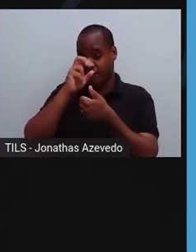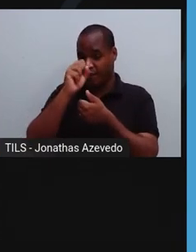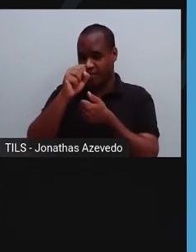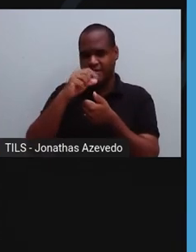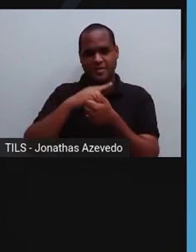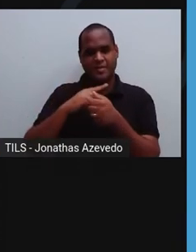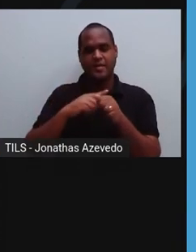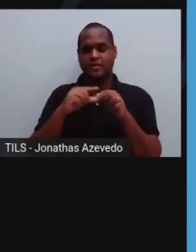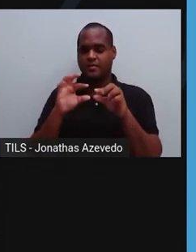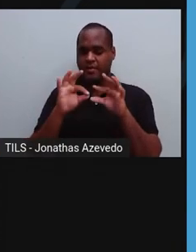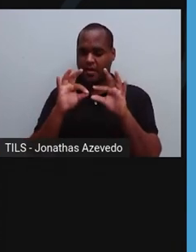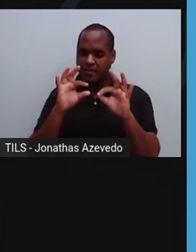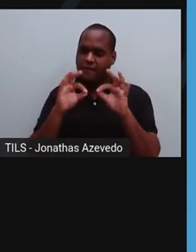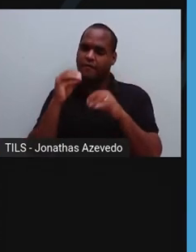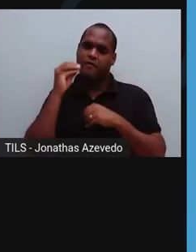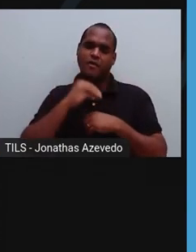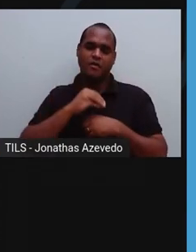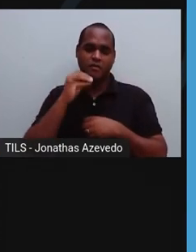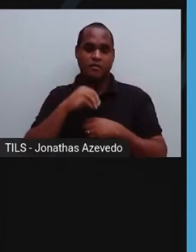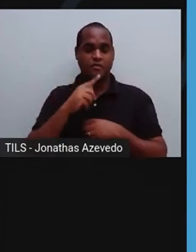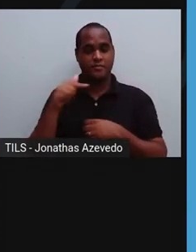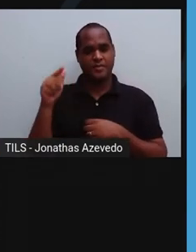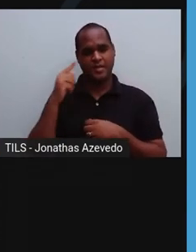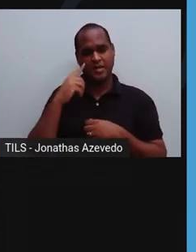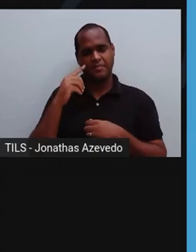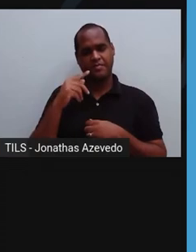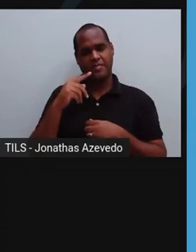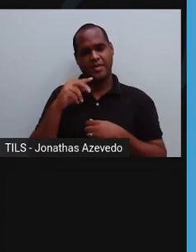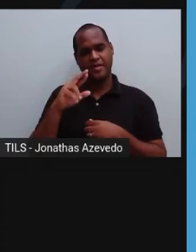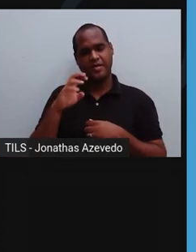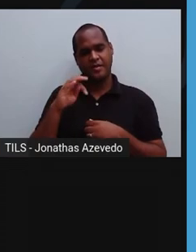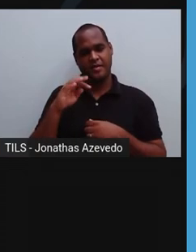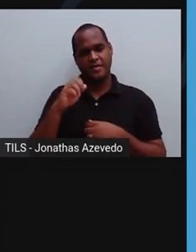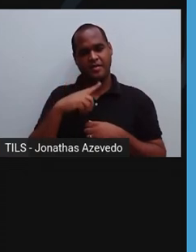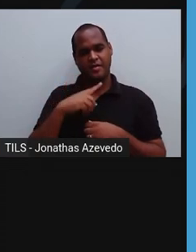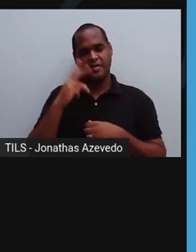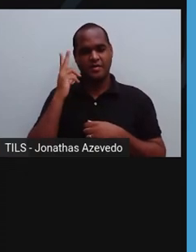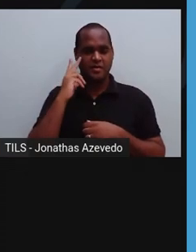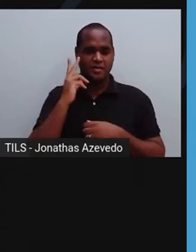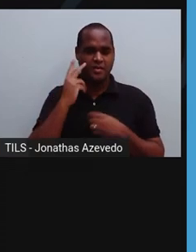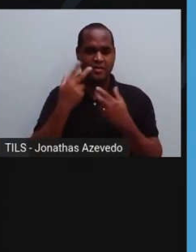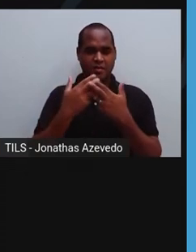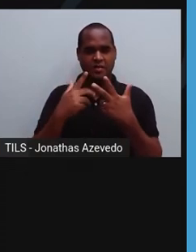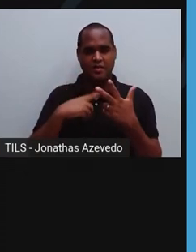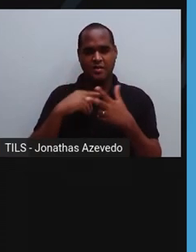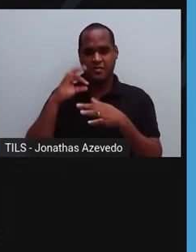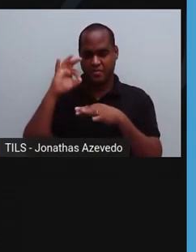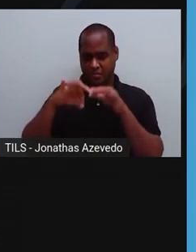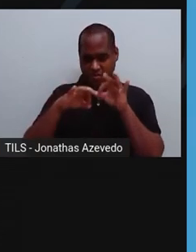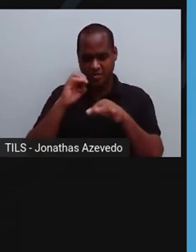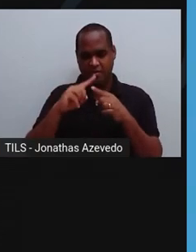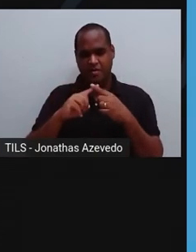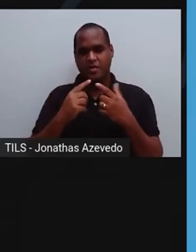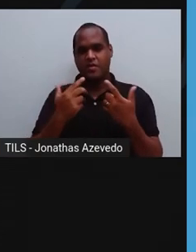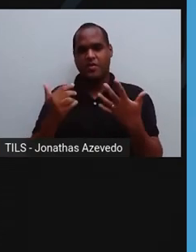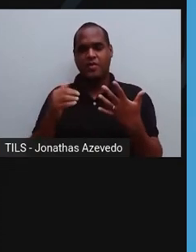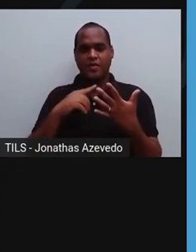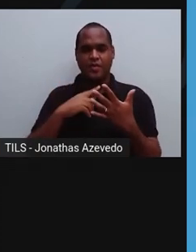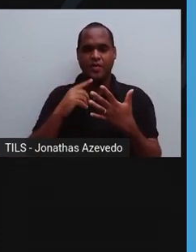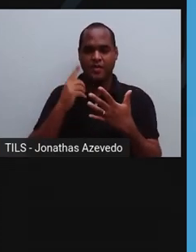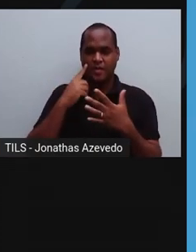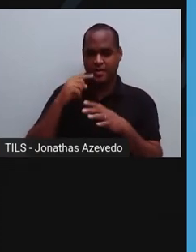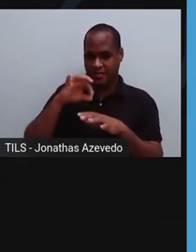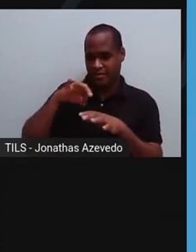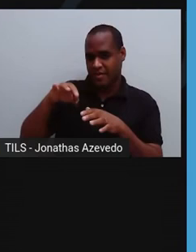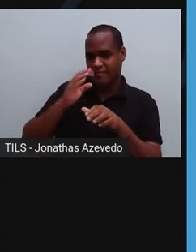delicada. Trompeta preta Seu consumo é mais comum como condimento ou na forma de tempero, seco e moído,